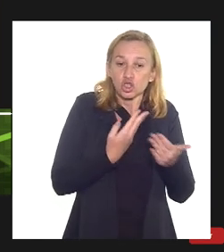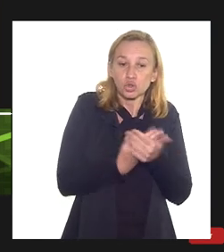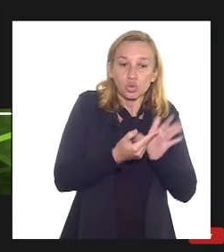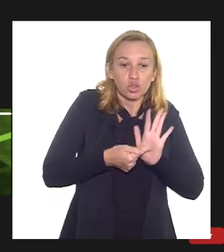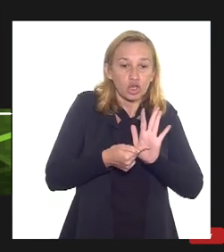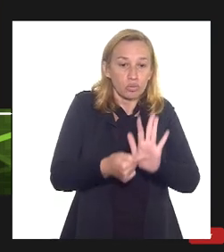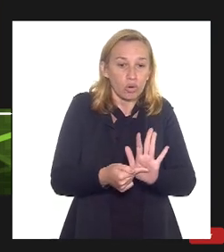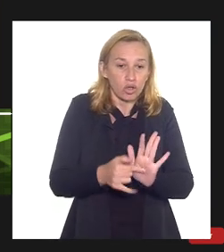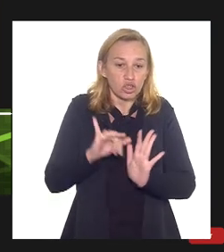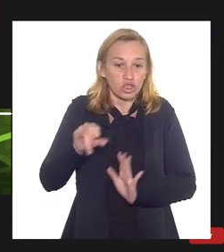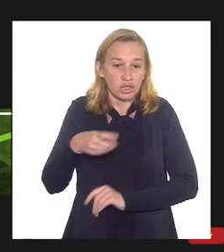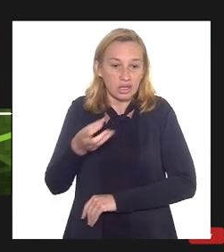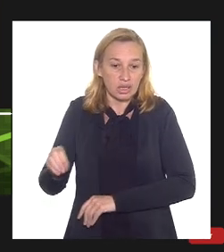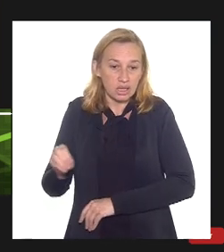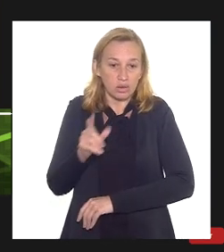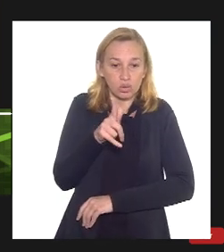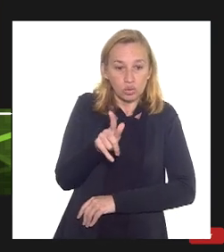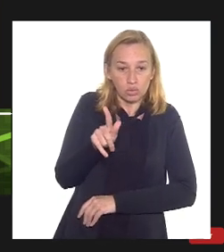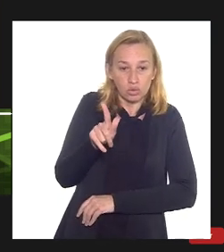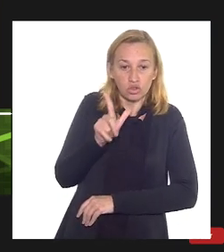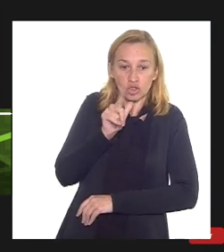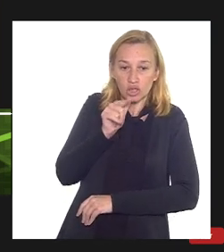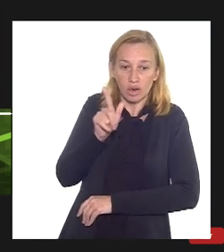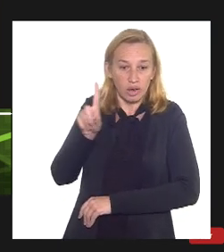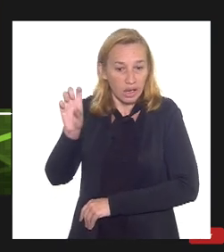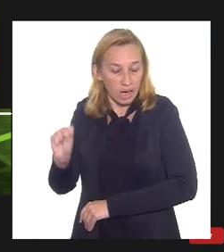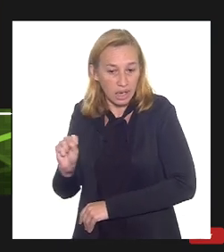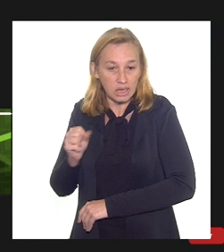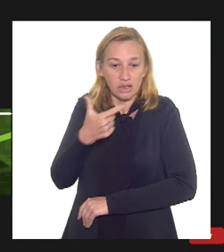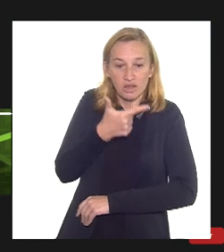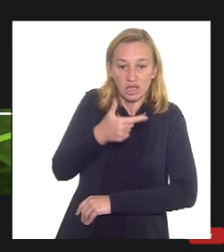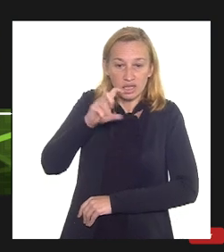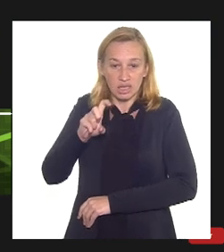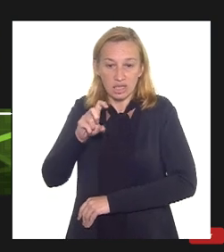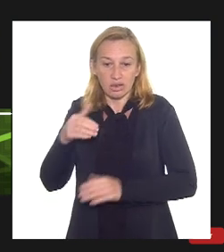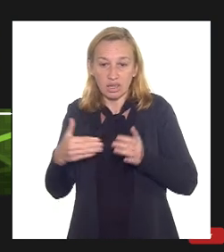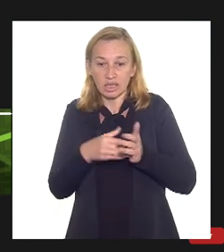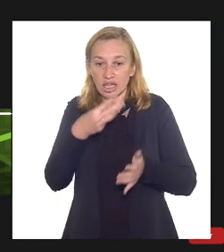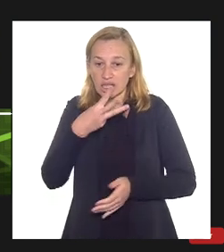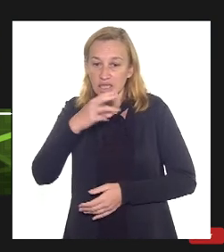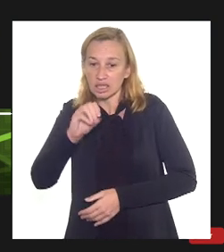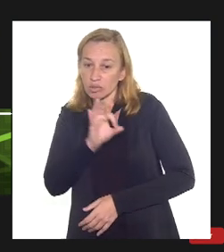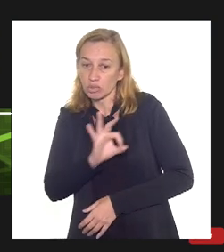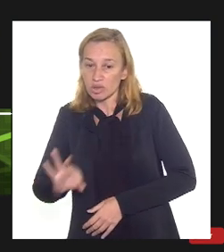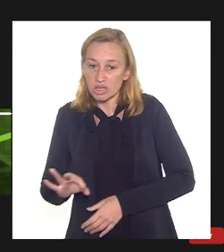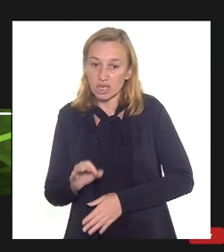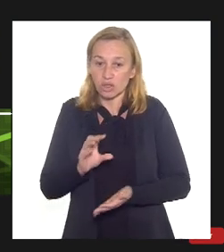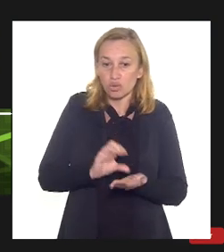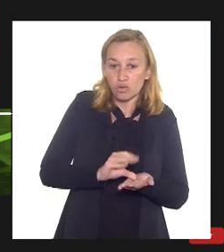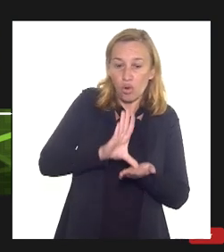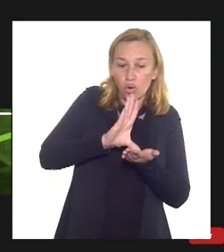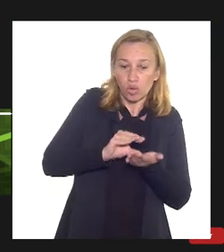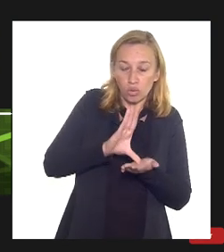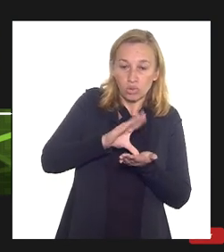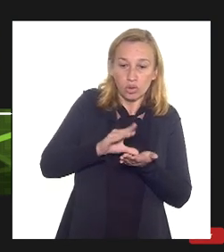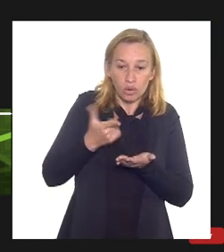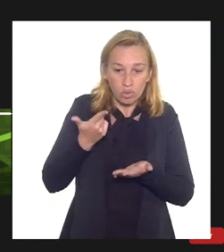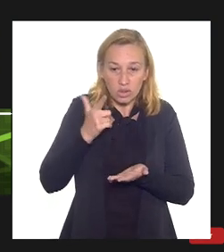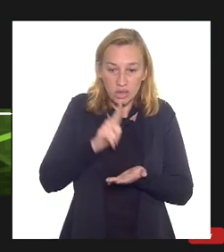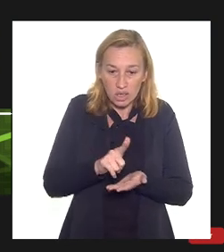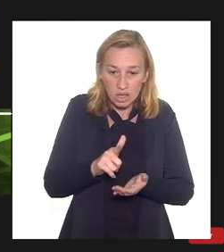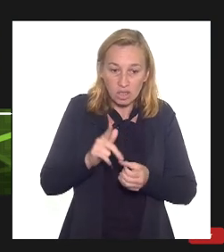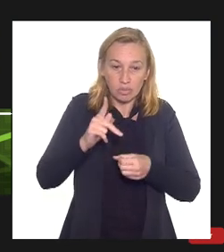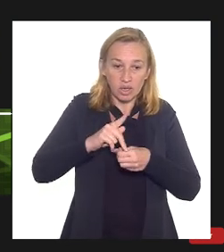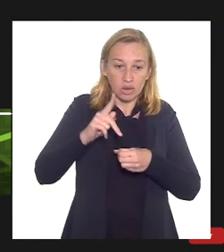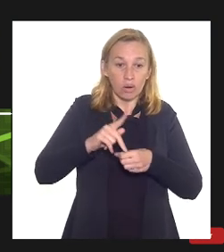injeção alternada de água e gás pode elevar de 25 a 30% o volume recuperável de petróleo em alguns campos do pré-sal mas